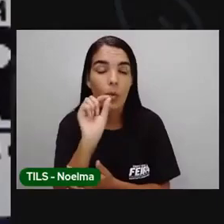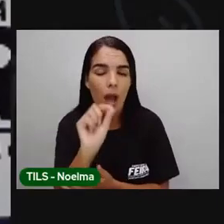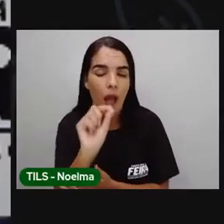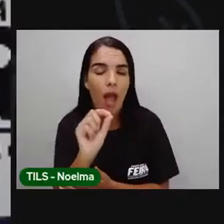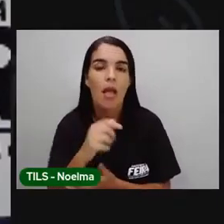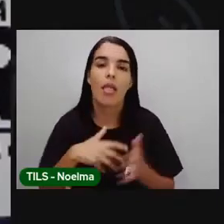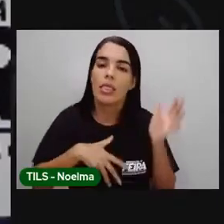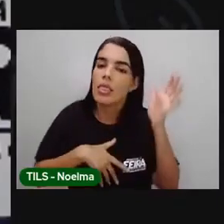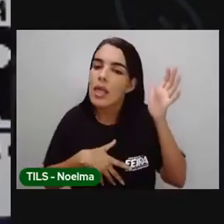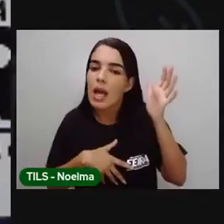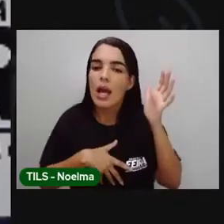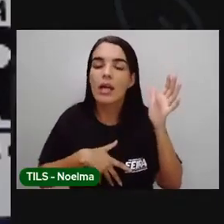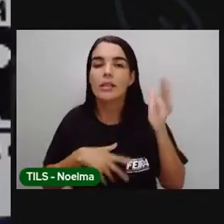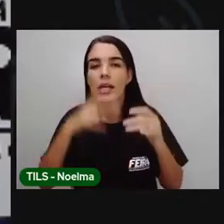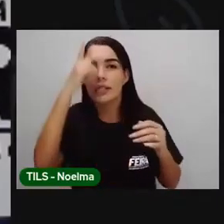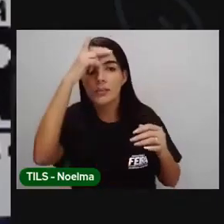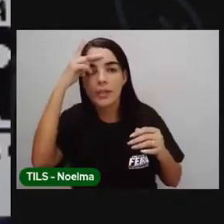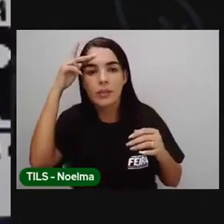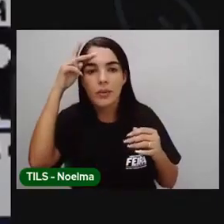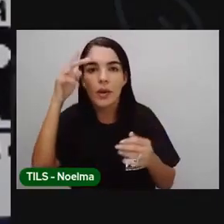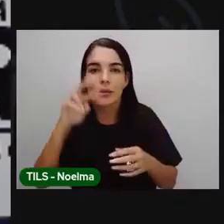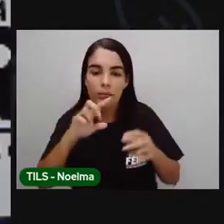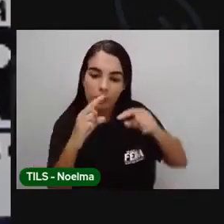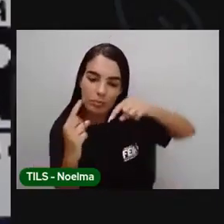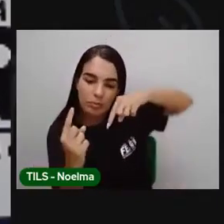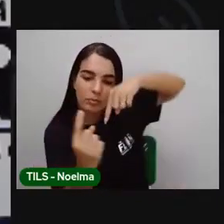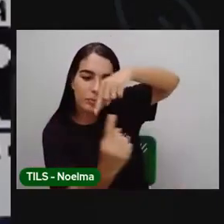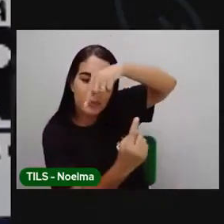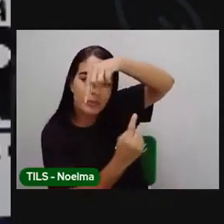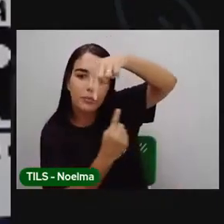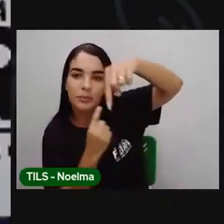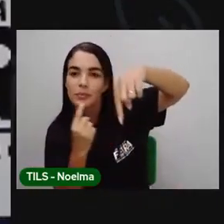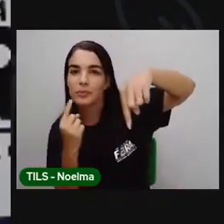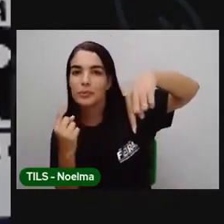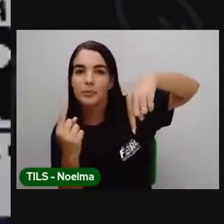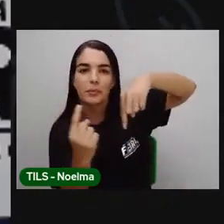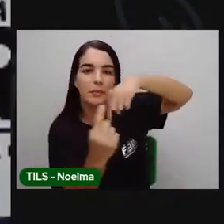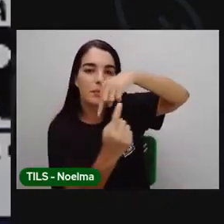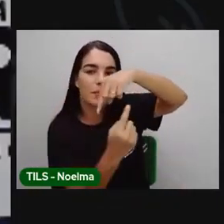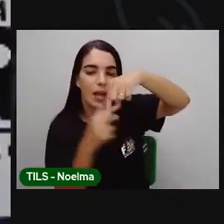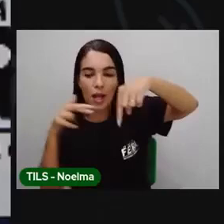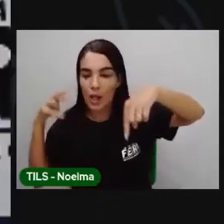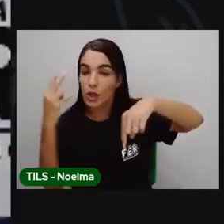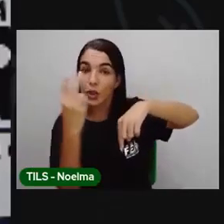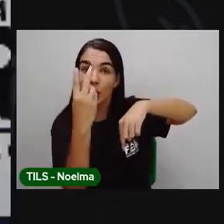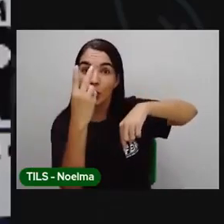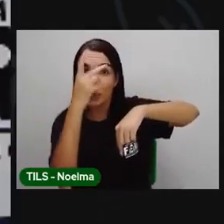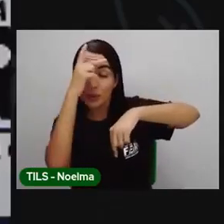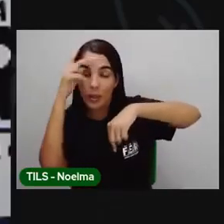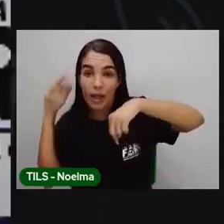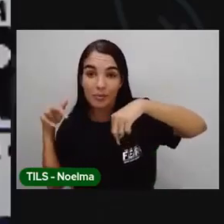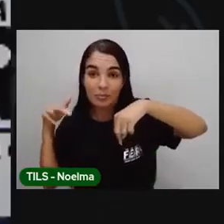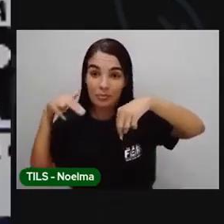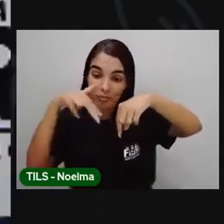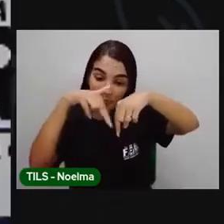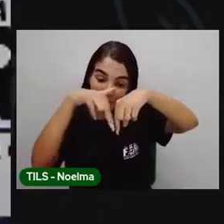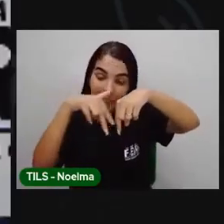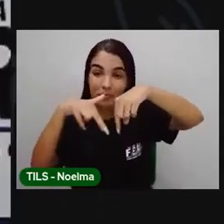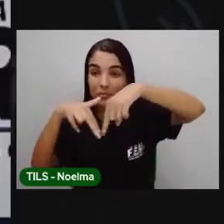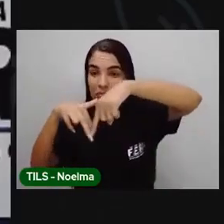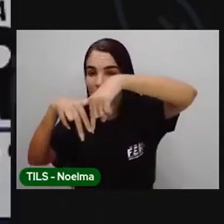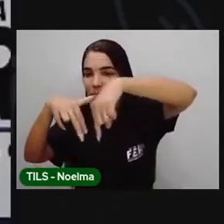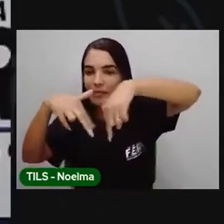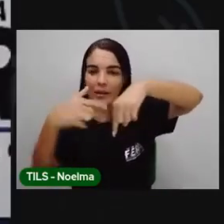dança onde as pessoas Geralmente ficam em chico e aí vão entrando de duas ou de duas pessoas para realizar a